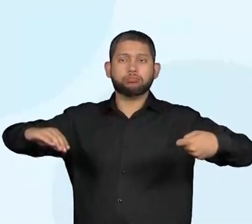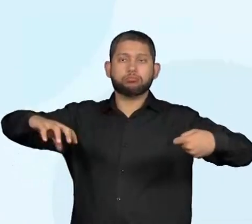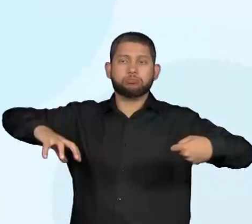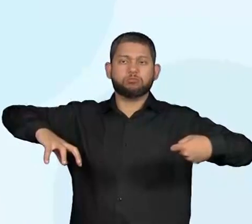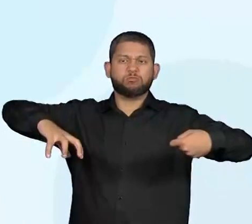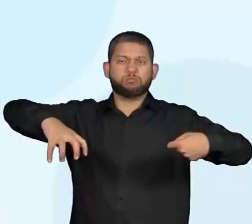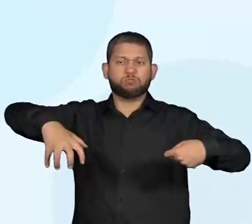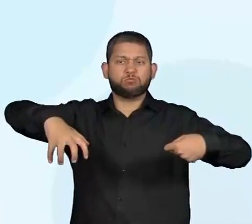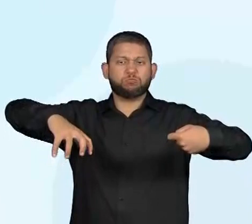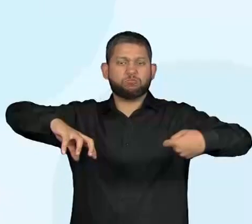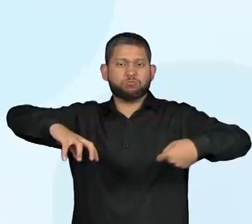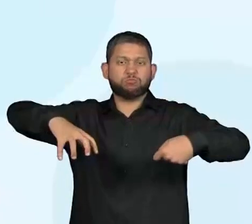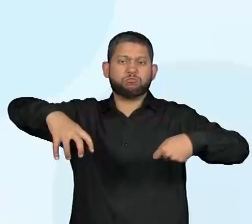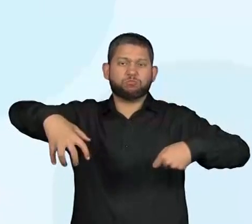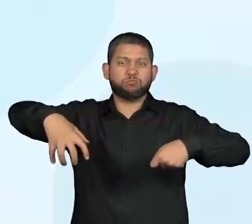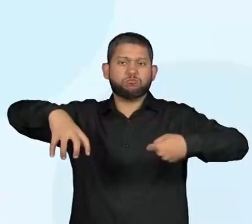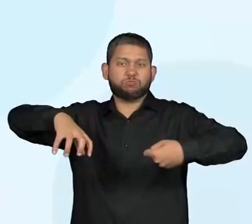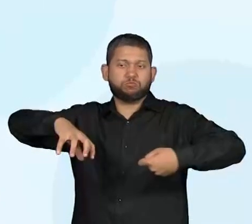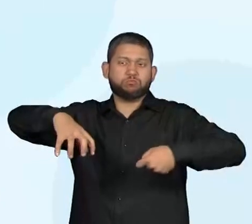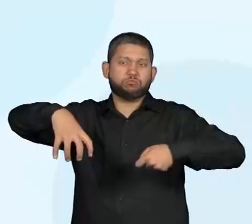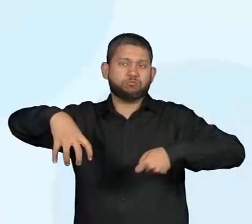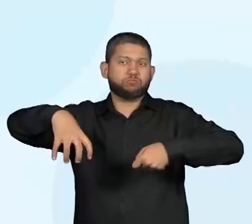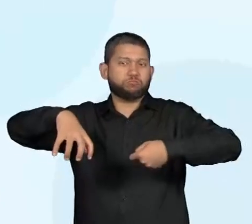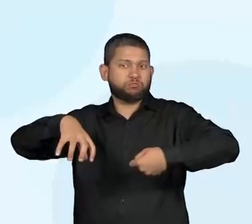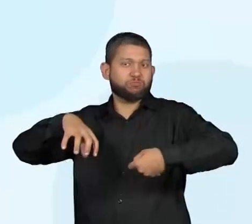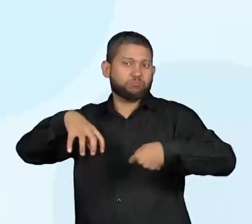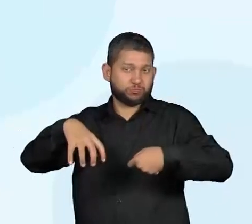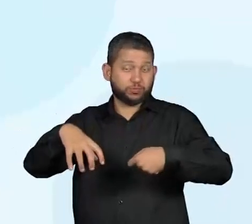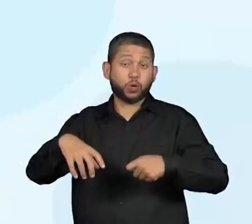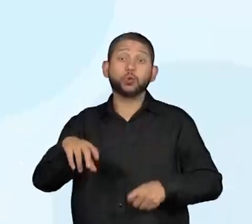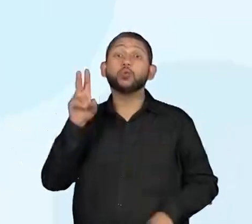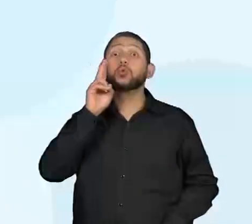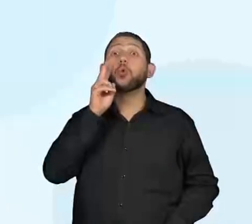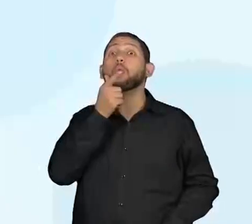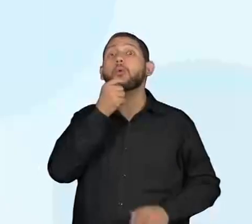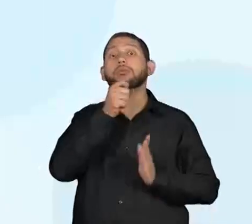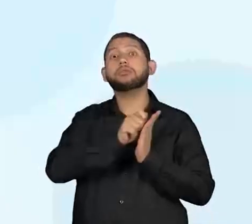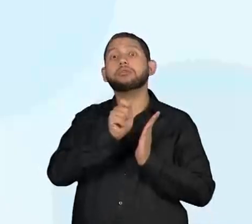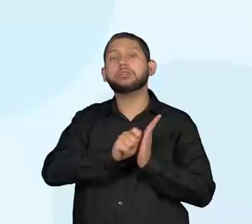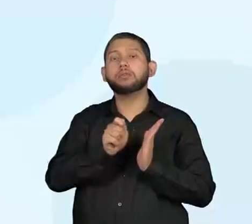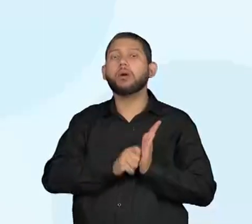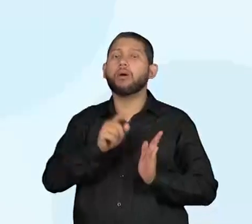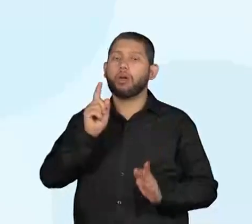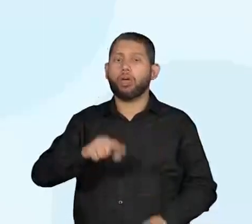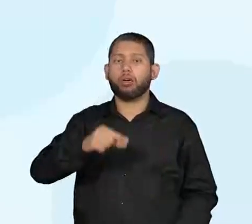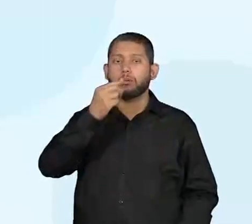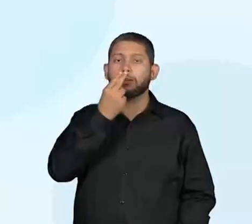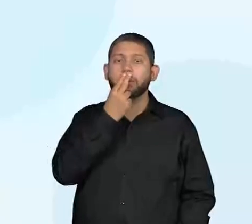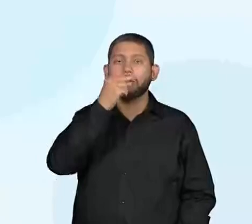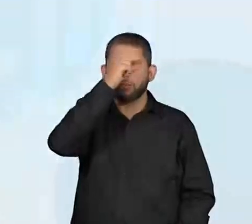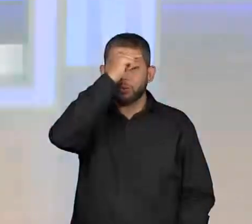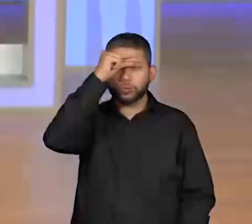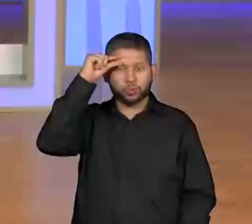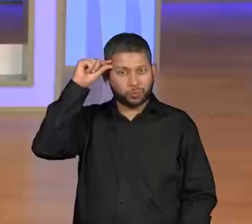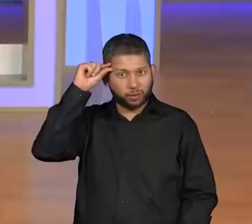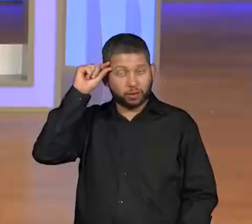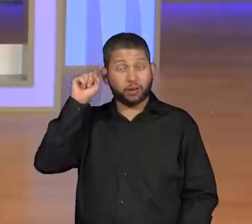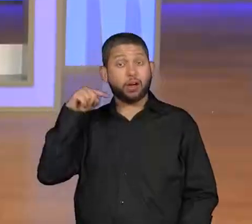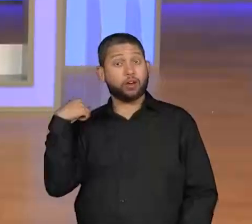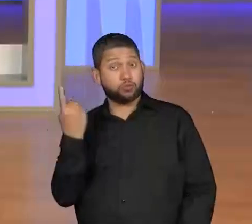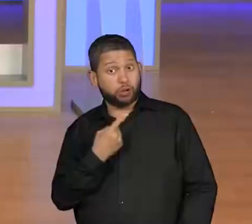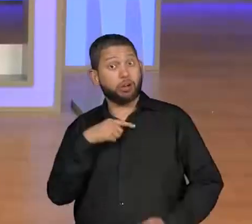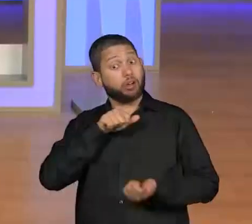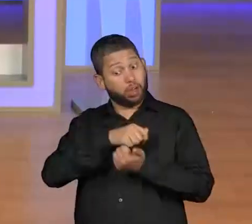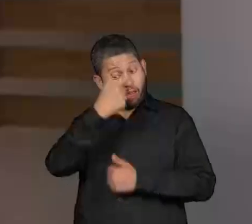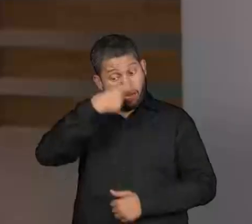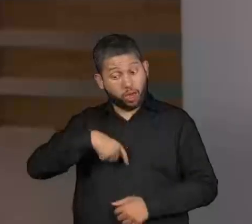Jabuti e a Onça. Uma história de Monteiro Lombato e tem adaptação aí para um texto teatral feito aqui